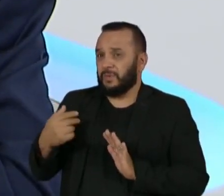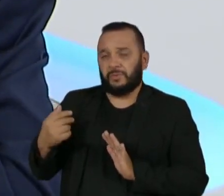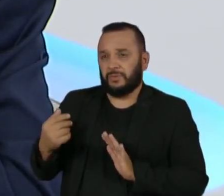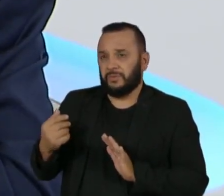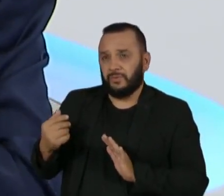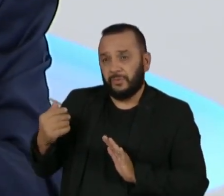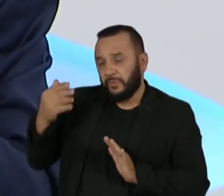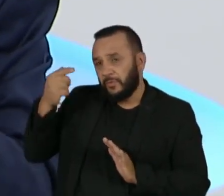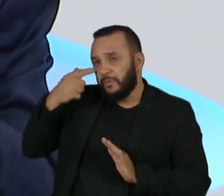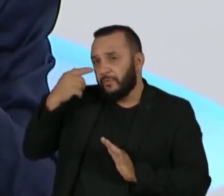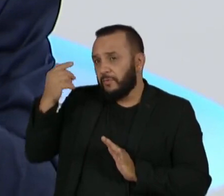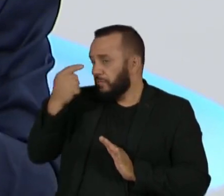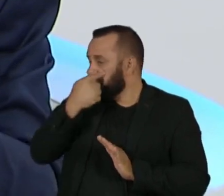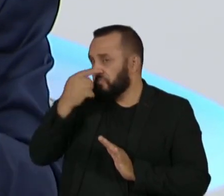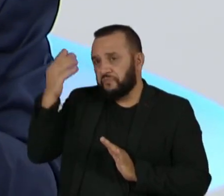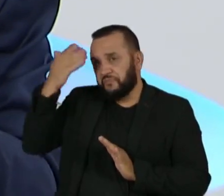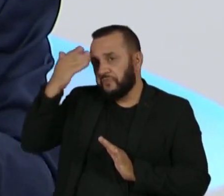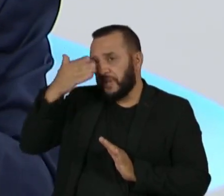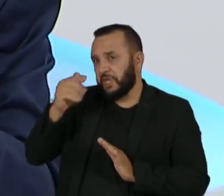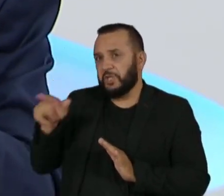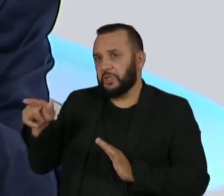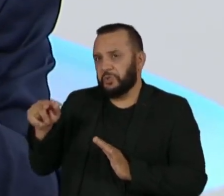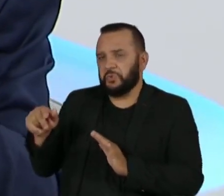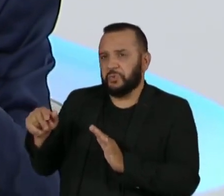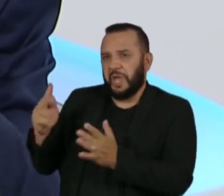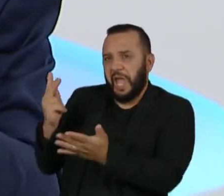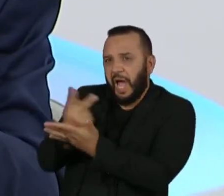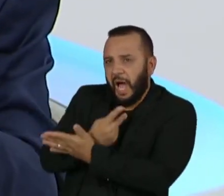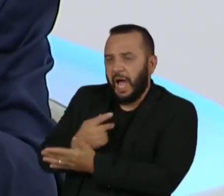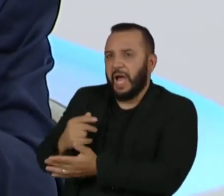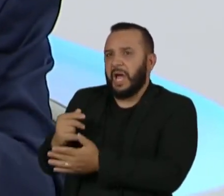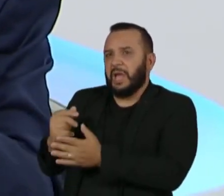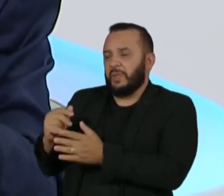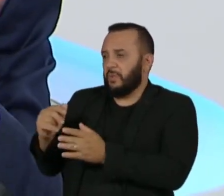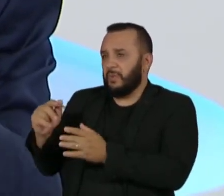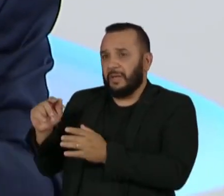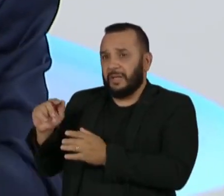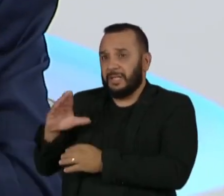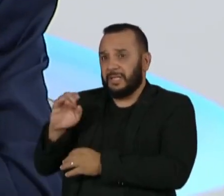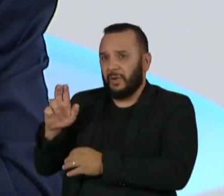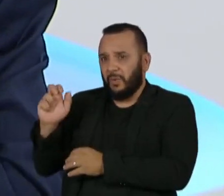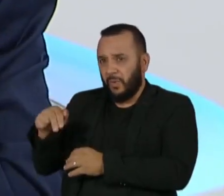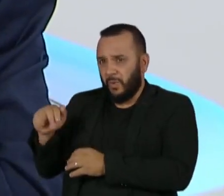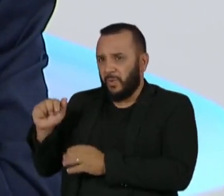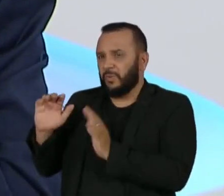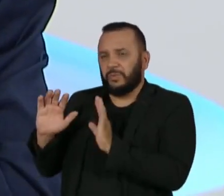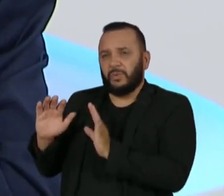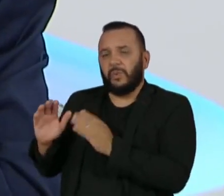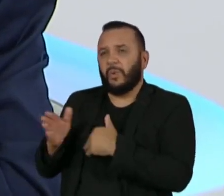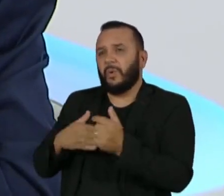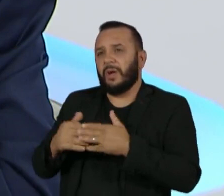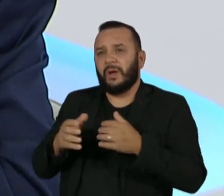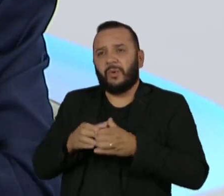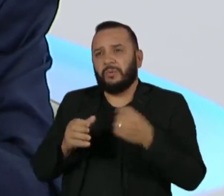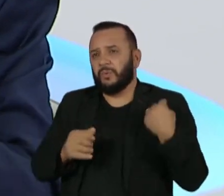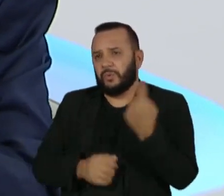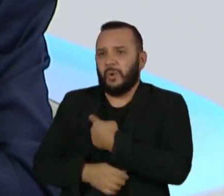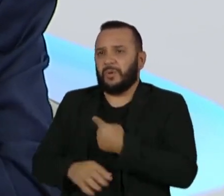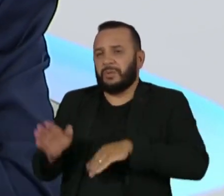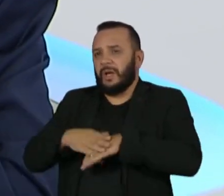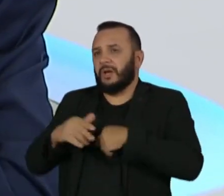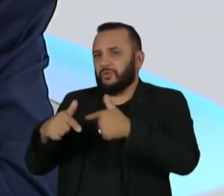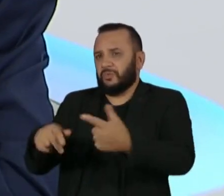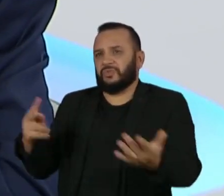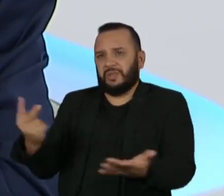de que exista alguma irregularidade ou qualquer envolvimento da SECOM ou de qualquer um de nós, em atitude que possa,